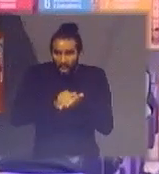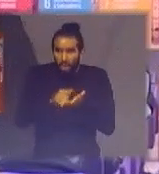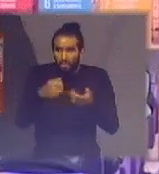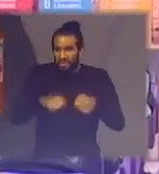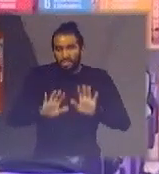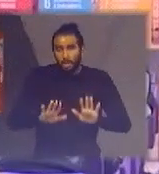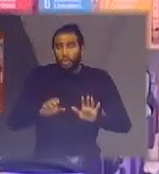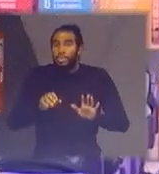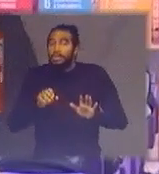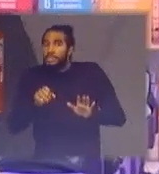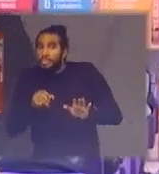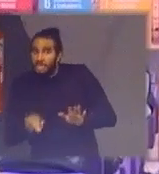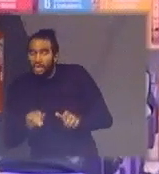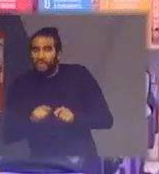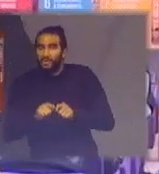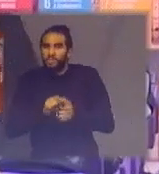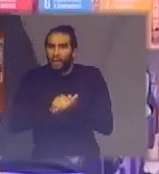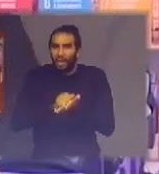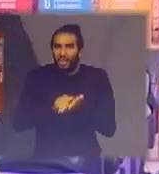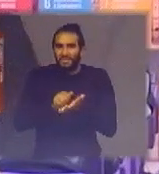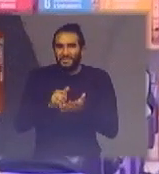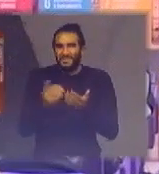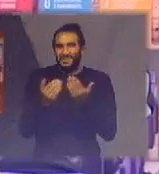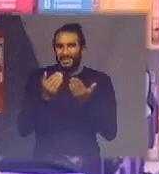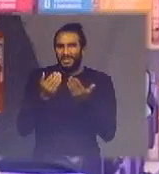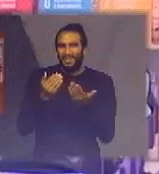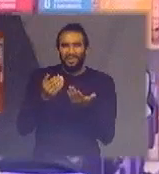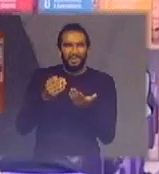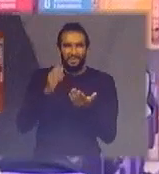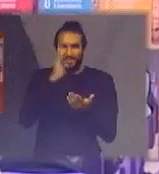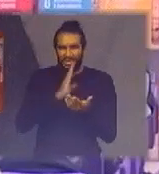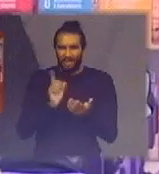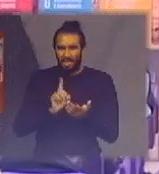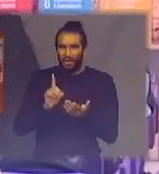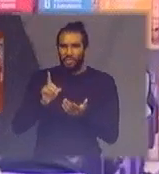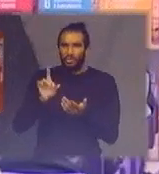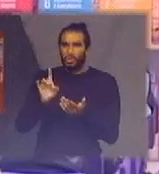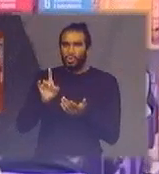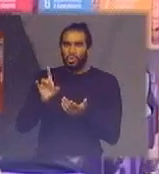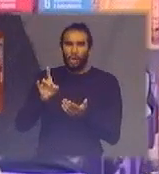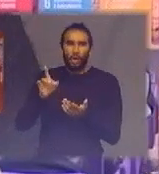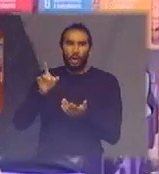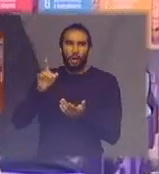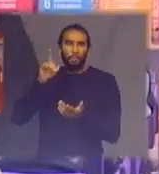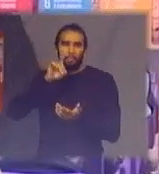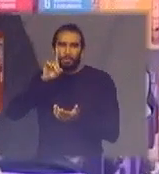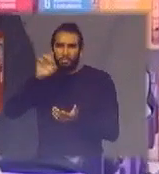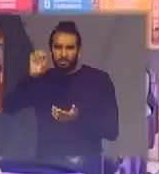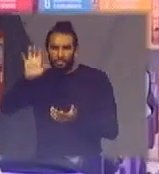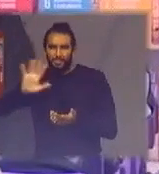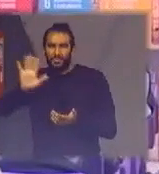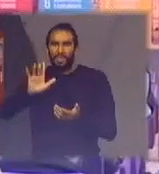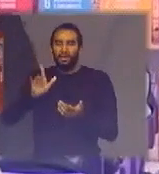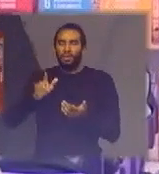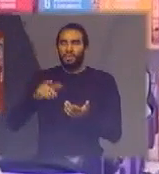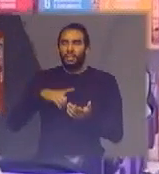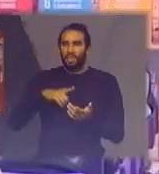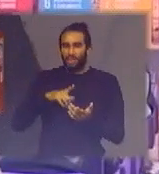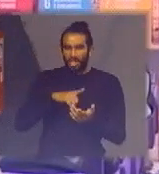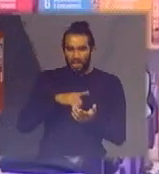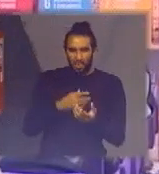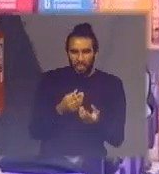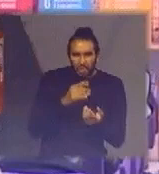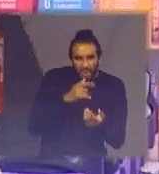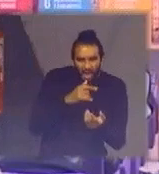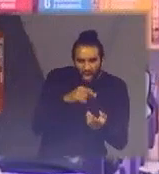lavagem que é a lavagem que não é brasileira que é americana europeia onde você enche a pia o final da lavagem da louça sobrou aquela água da